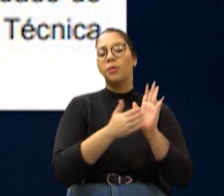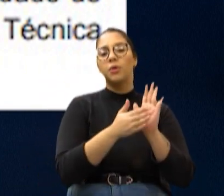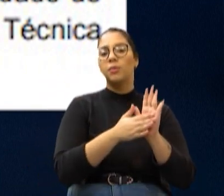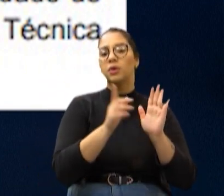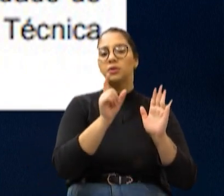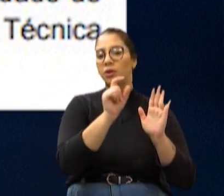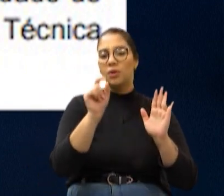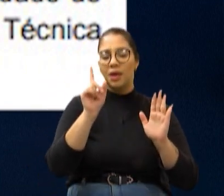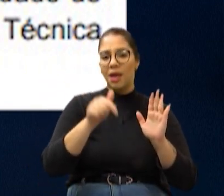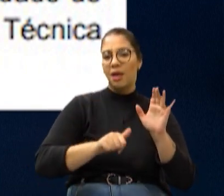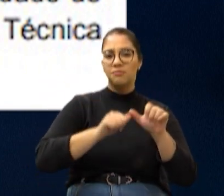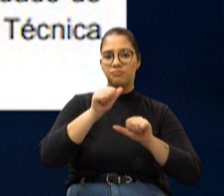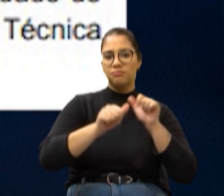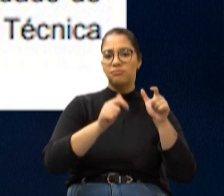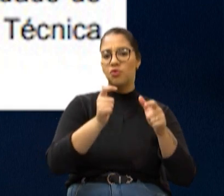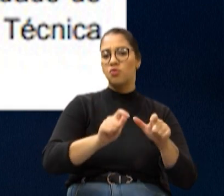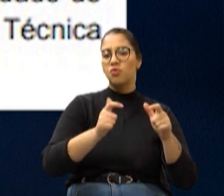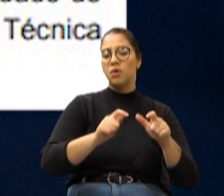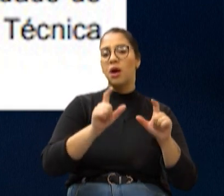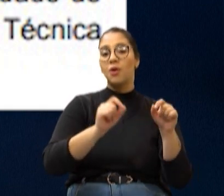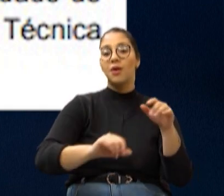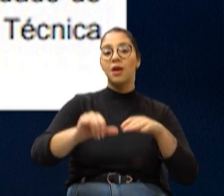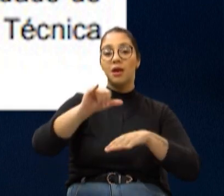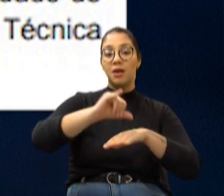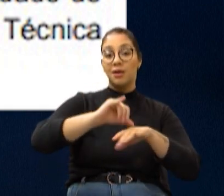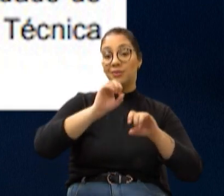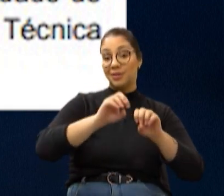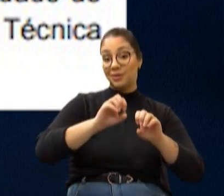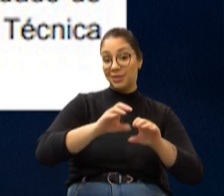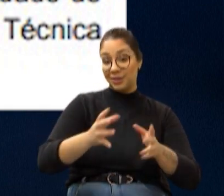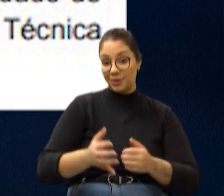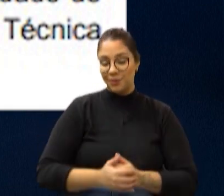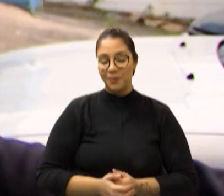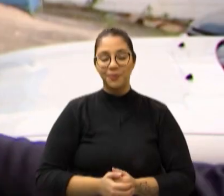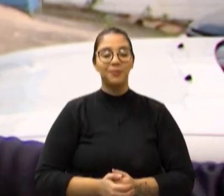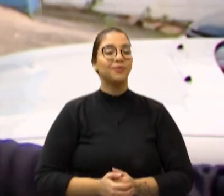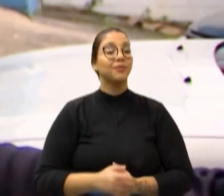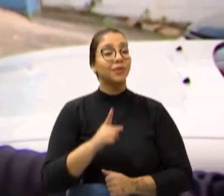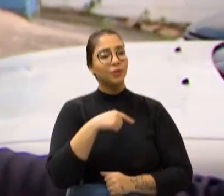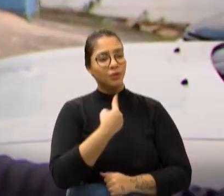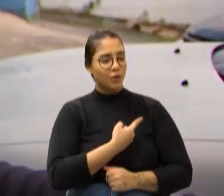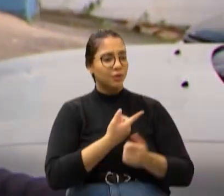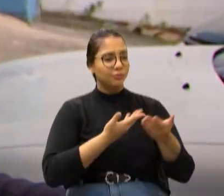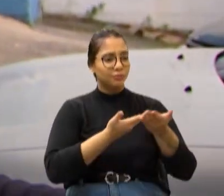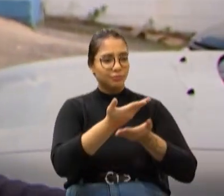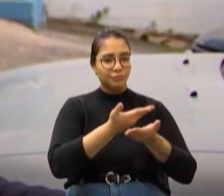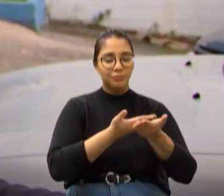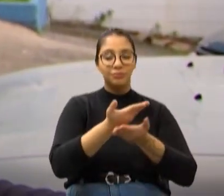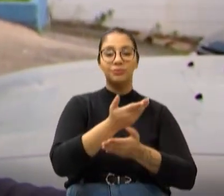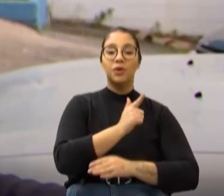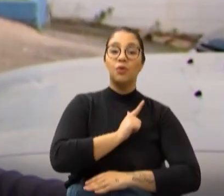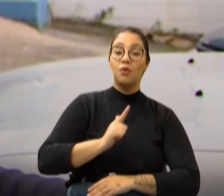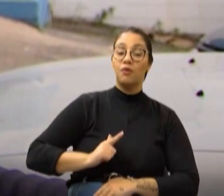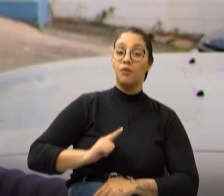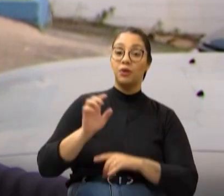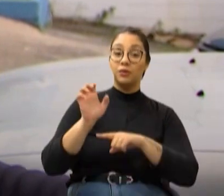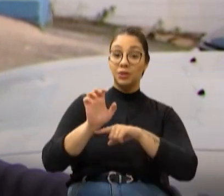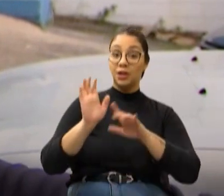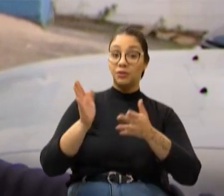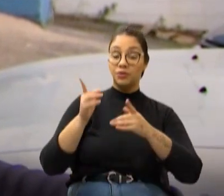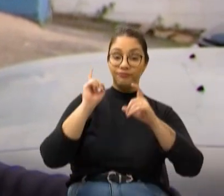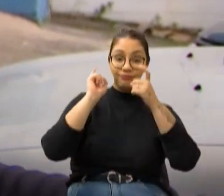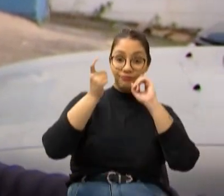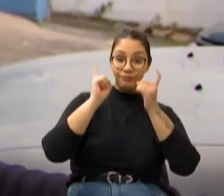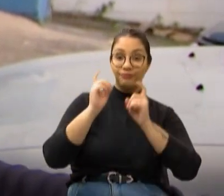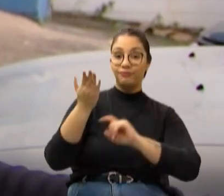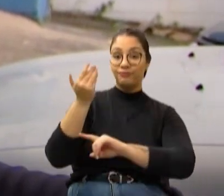A proposta é transformar o local em um centro de ensino. Nós estamos em tratativas com o governo do